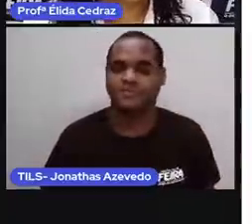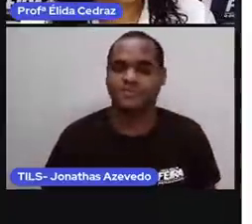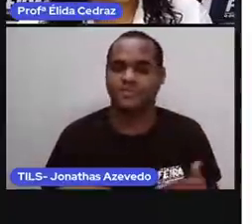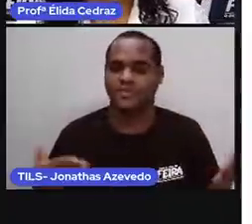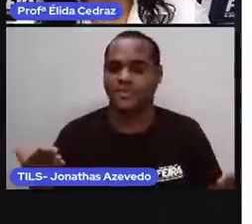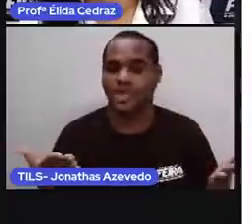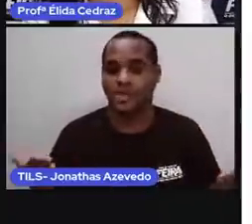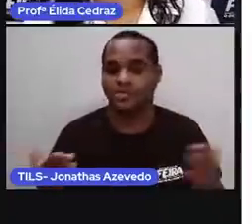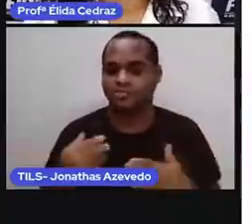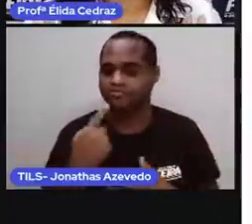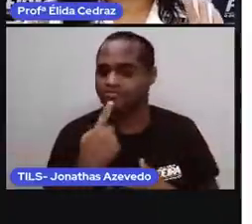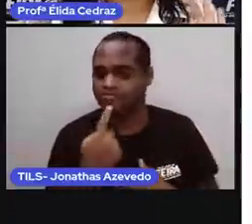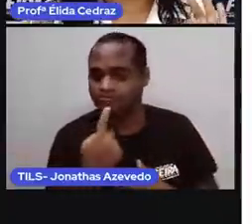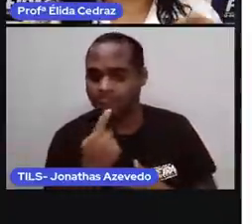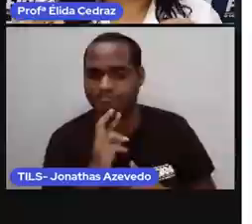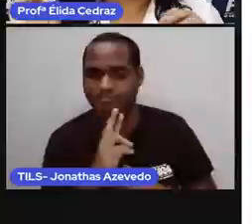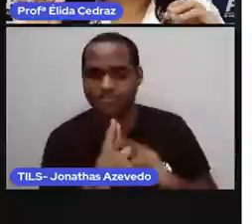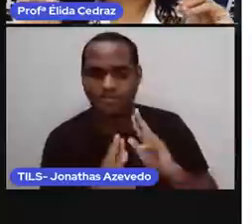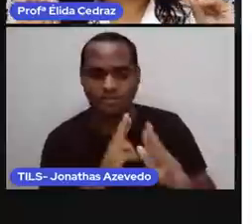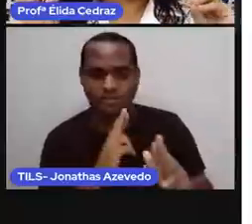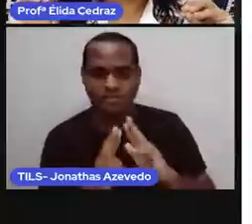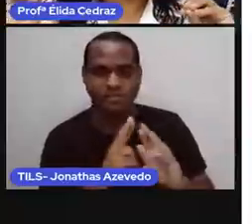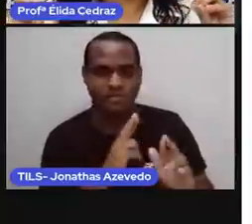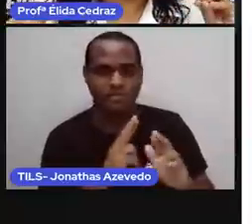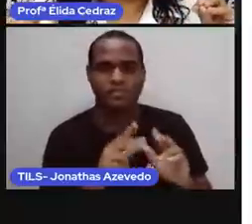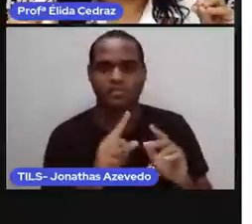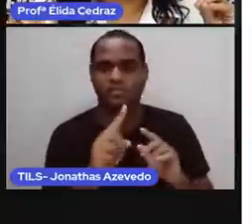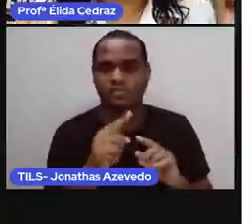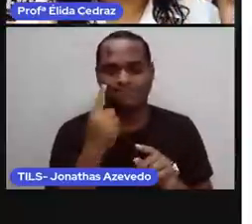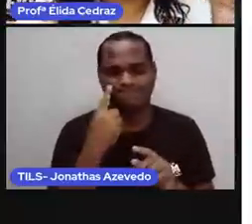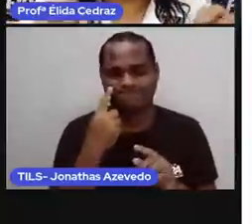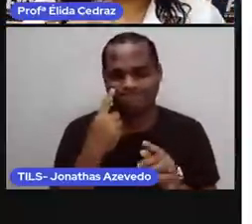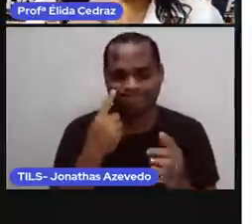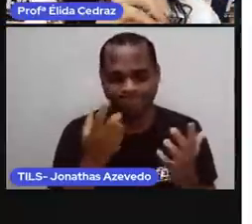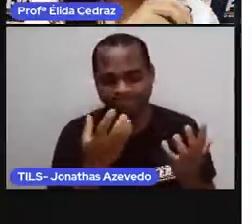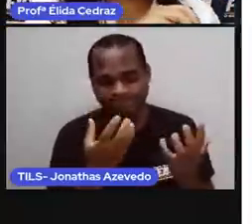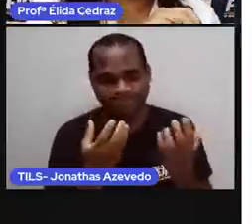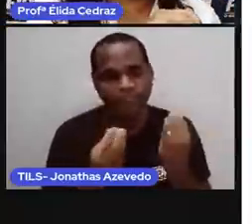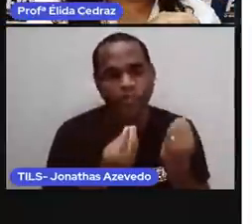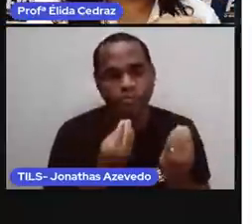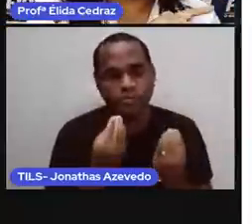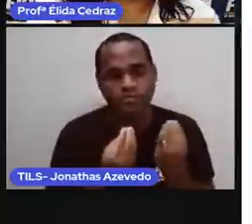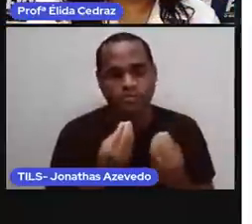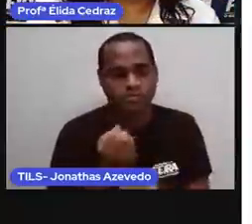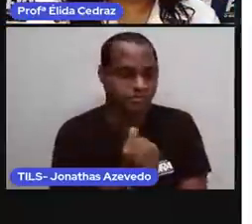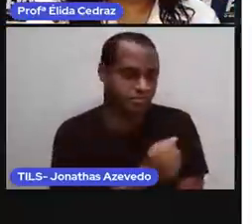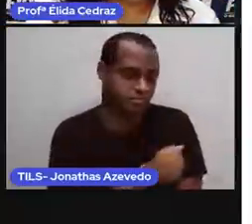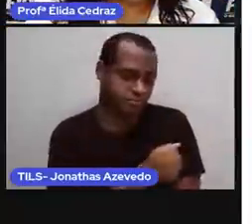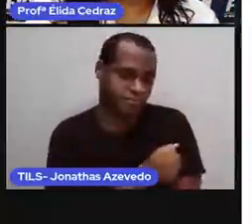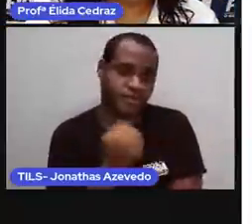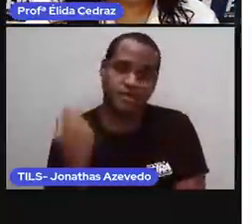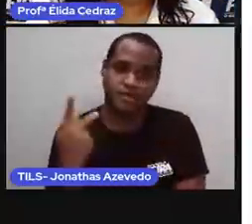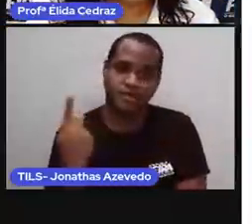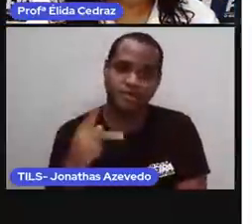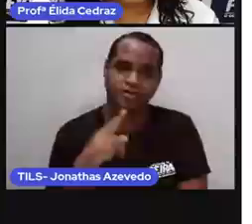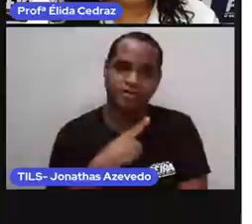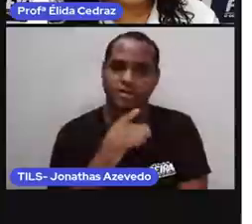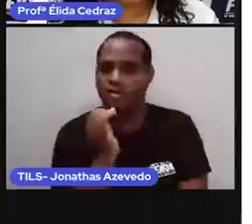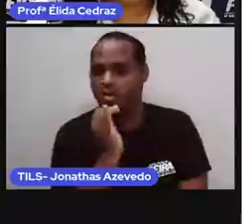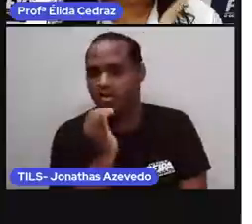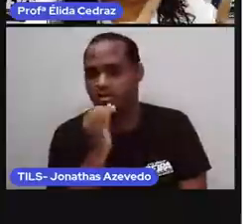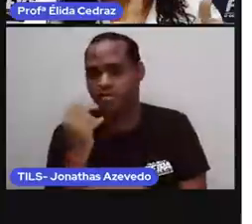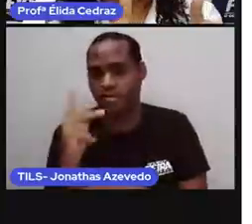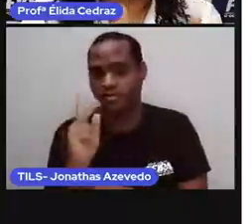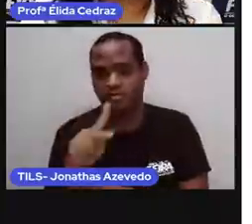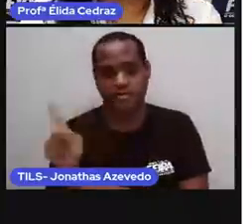vai dizer. Vai fazer a estratégia como os alunos fizeram no exemplo que a PRO